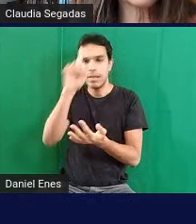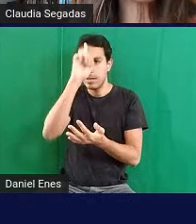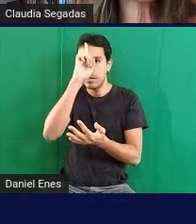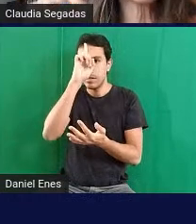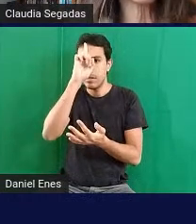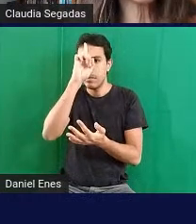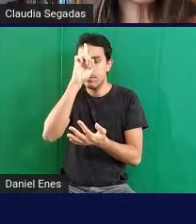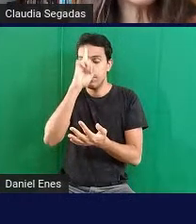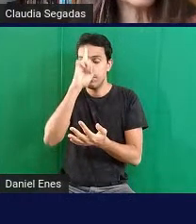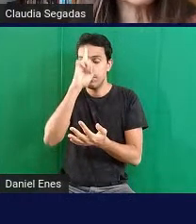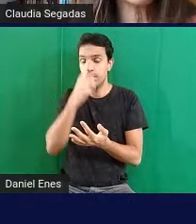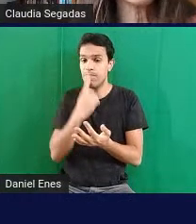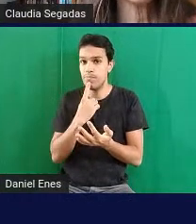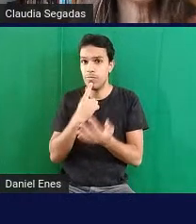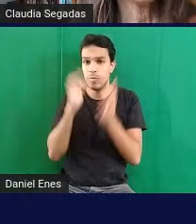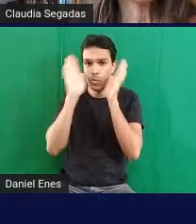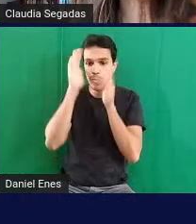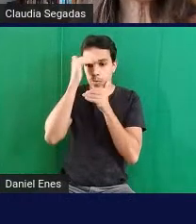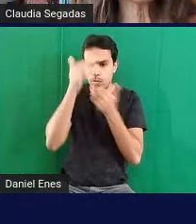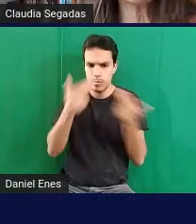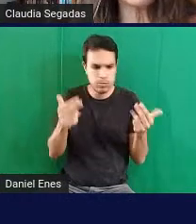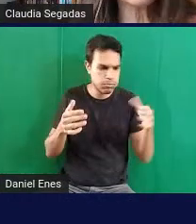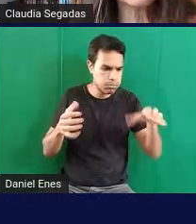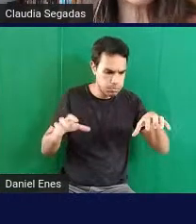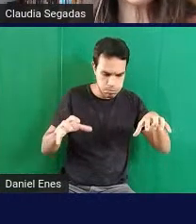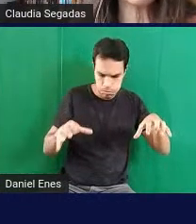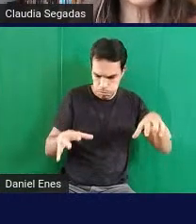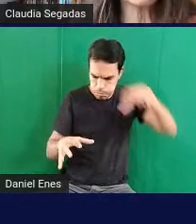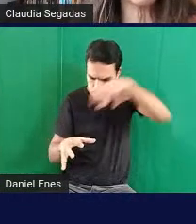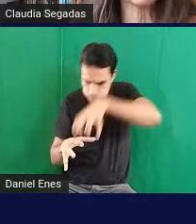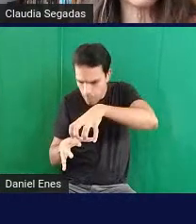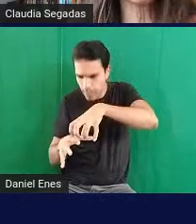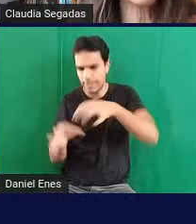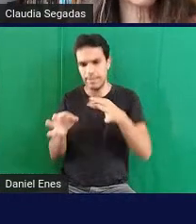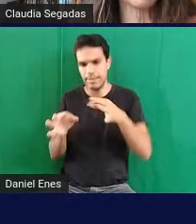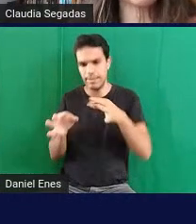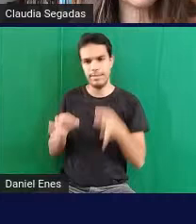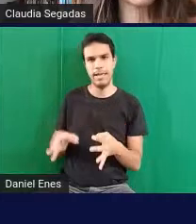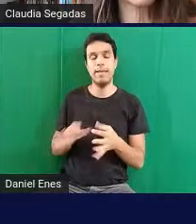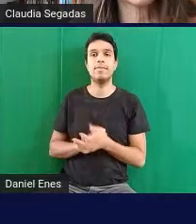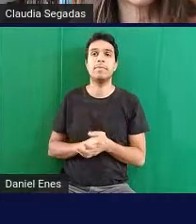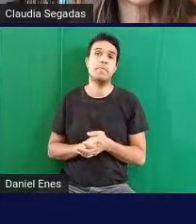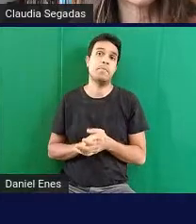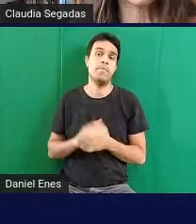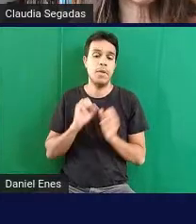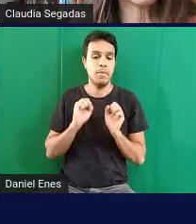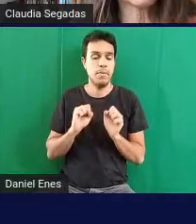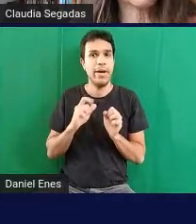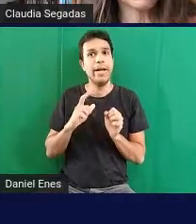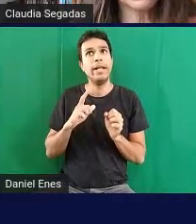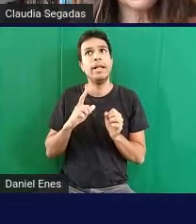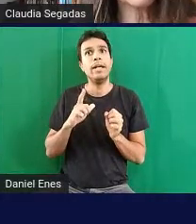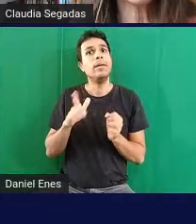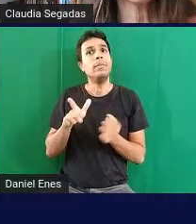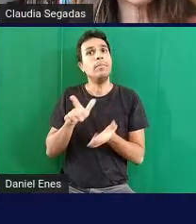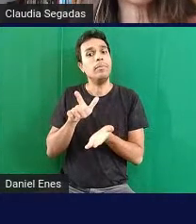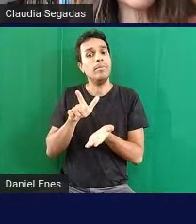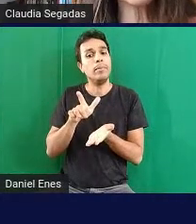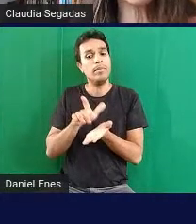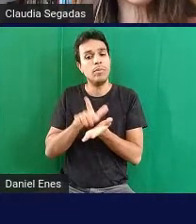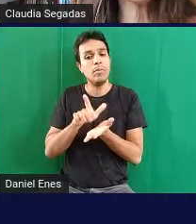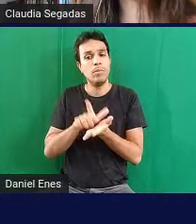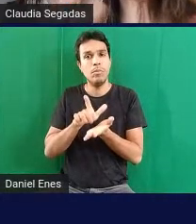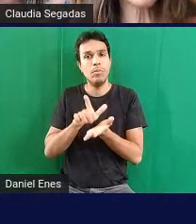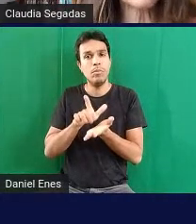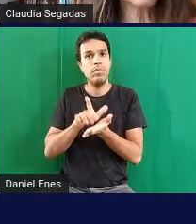com material tátil na cartolina pode também por exemplo também ser colocado esses papéis cartolina amarela